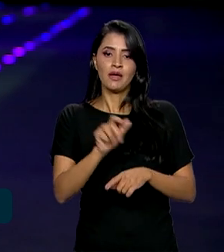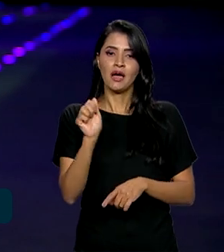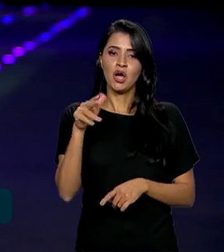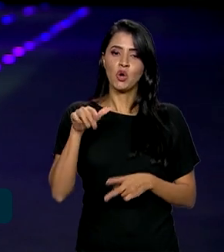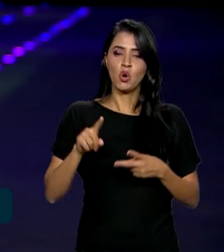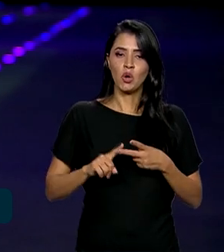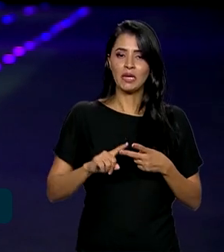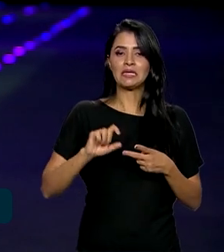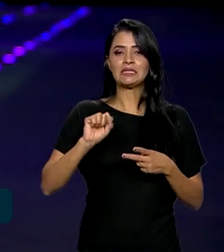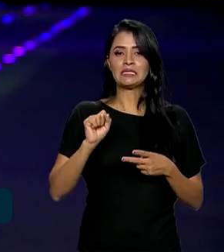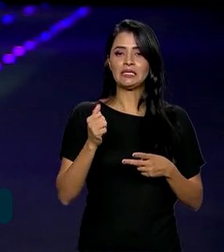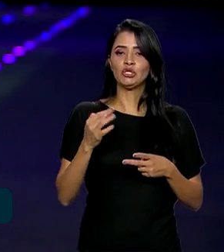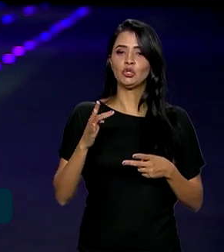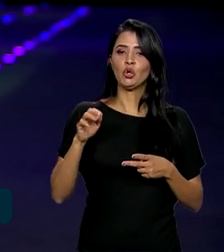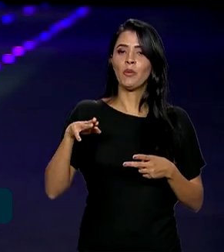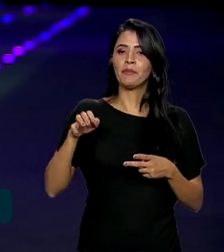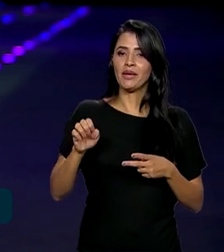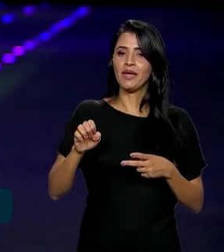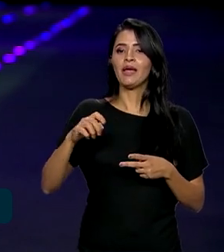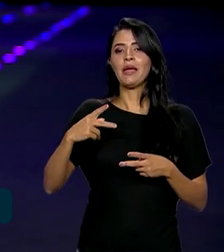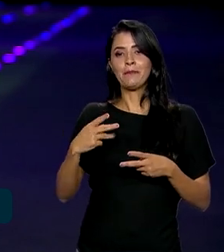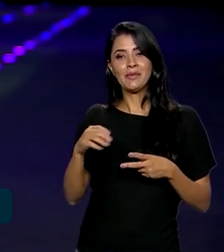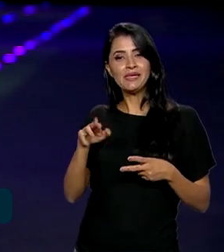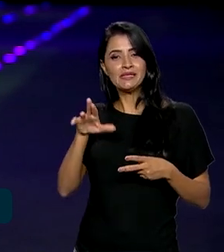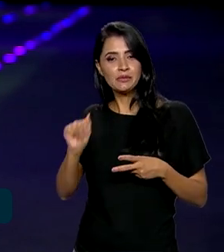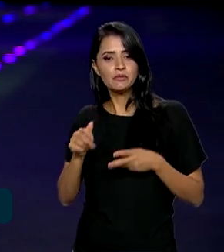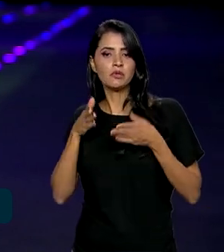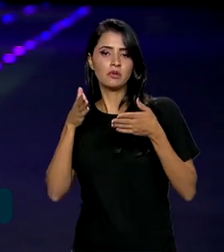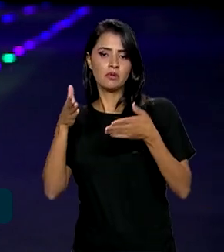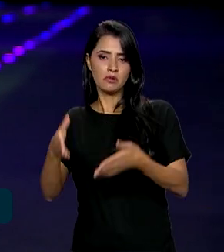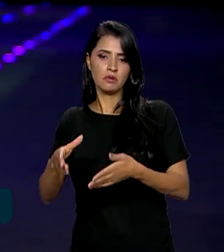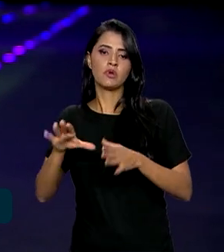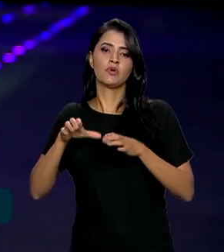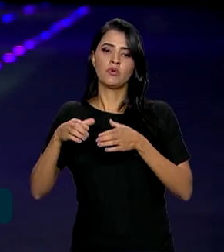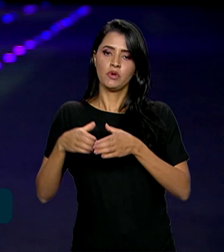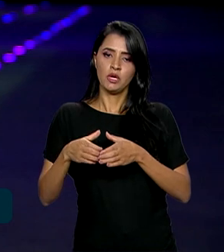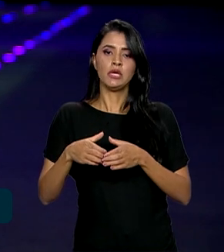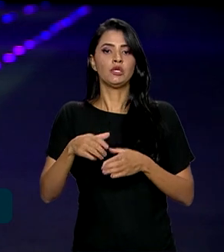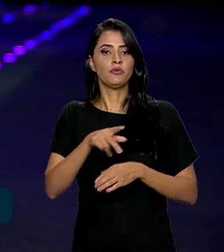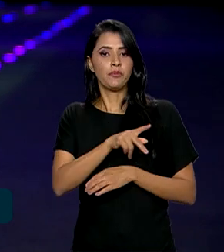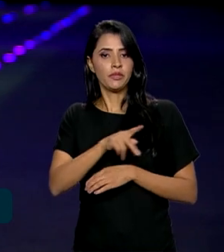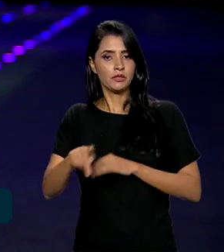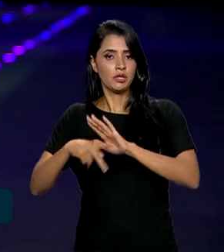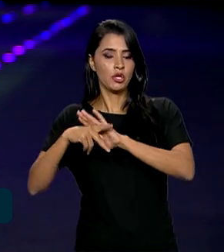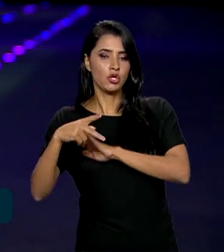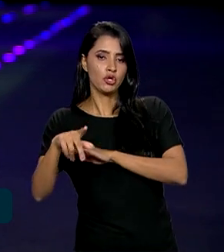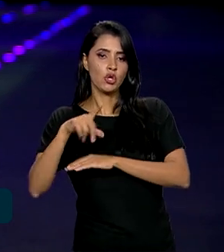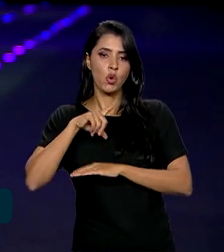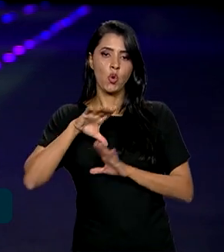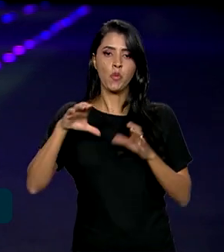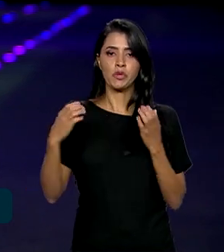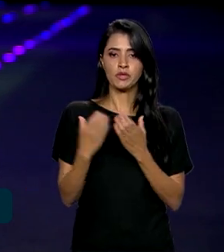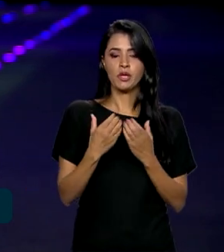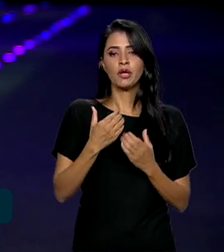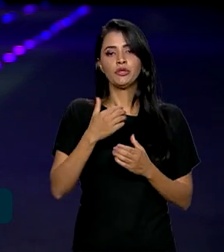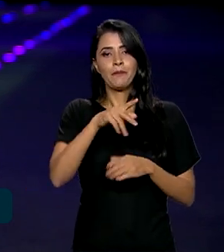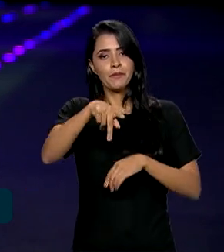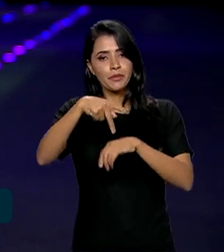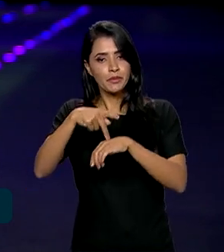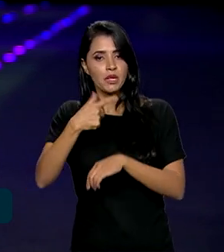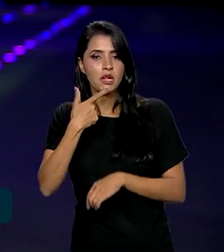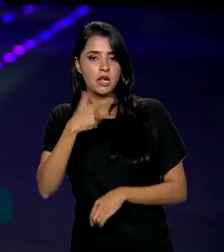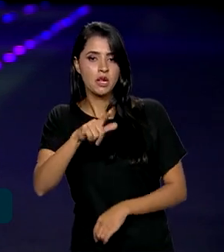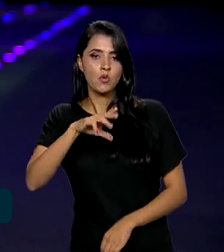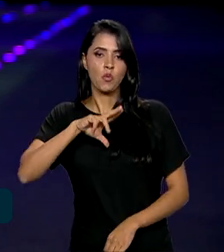Tomé, em Príncipe, onde participa da conferência de chefes de Estado da comunidade dos países de língua portuguesa. O Brasil